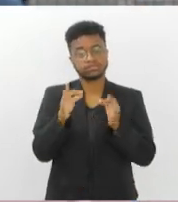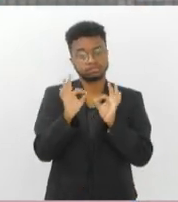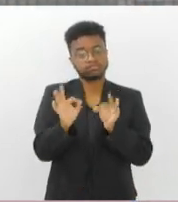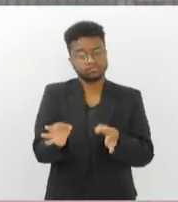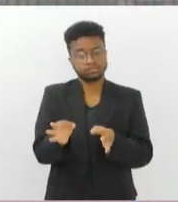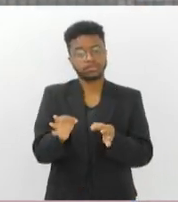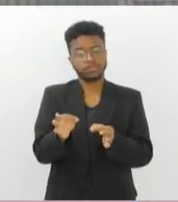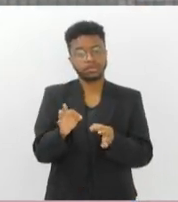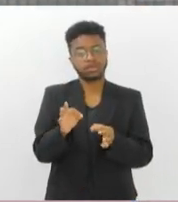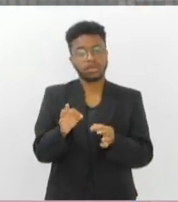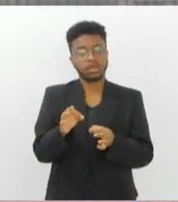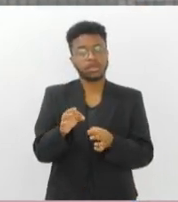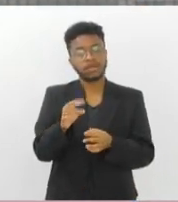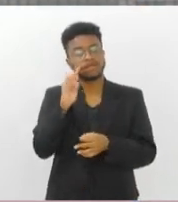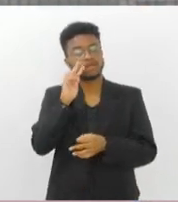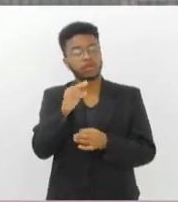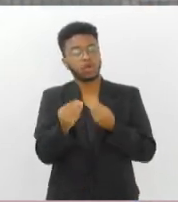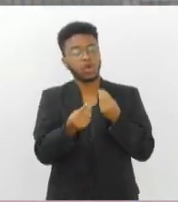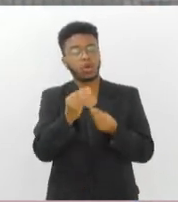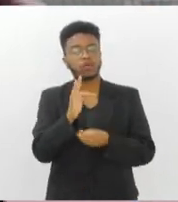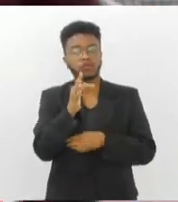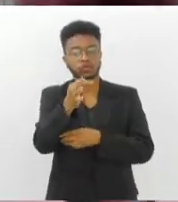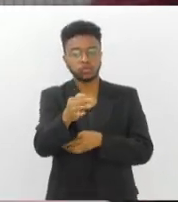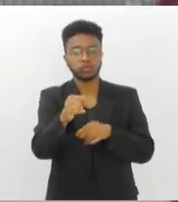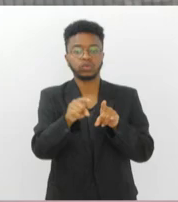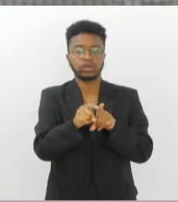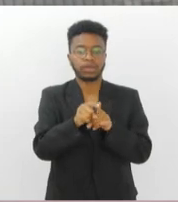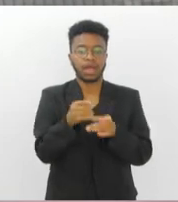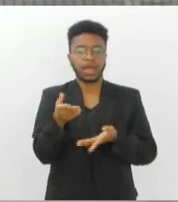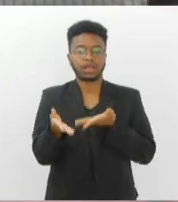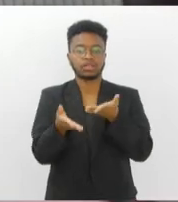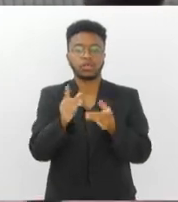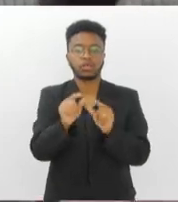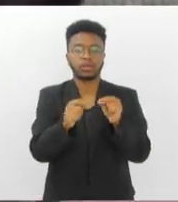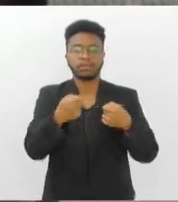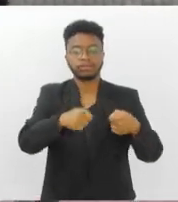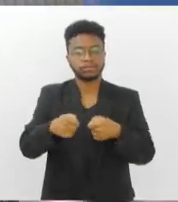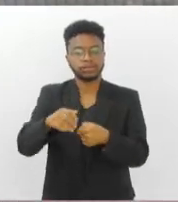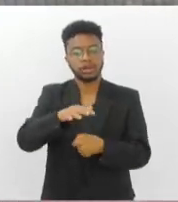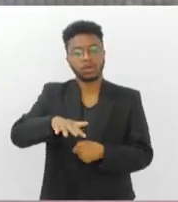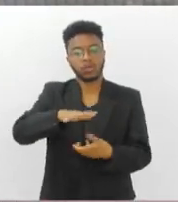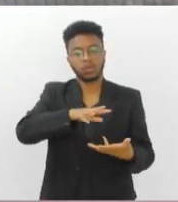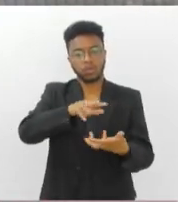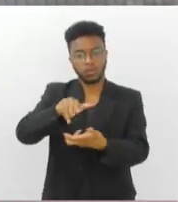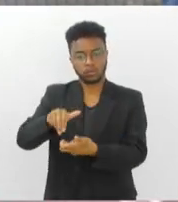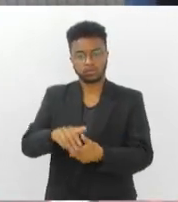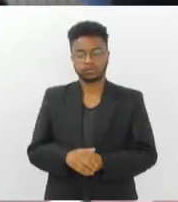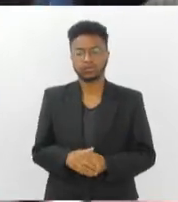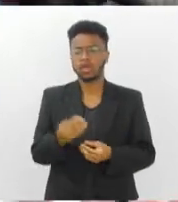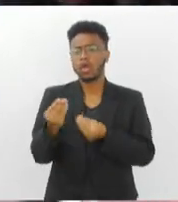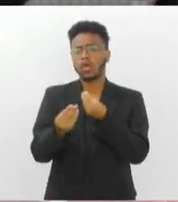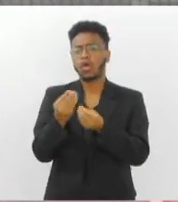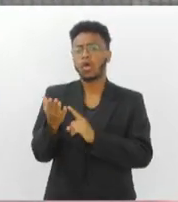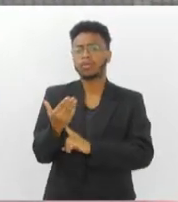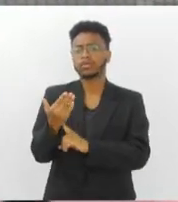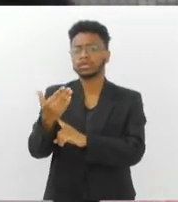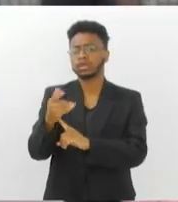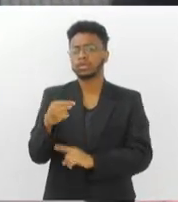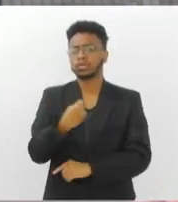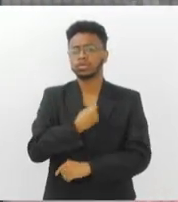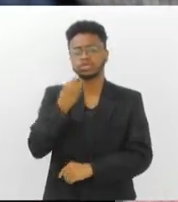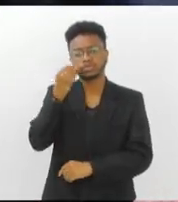olhando o futuro para atender as demandas do mercado mundial. E tecnologia? Como é que nós estamos